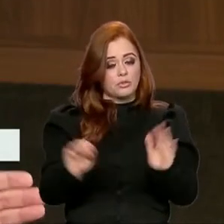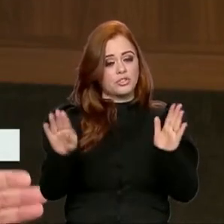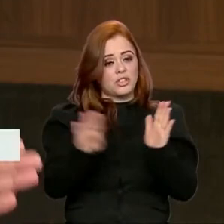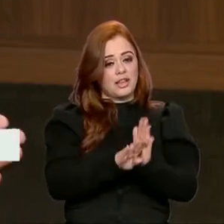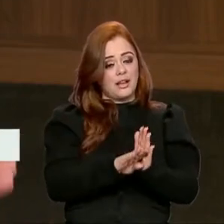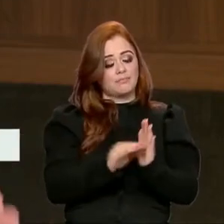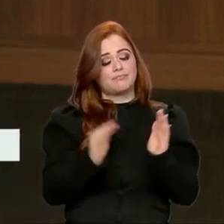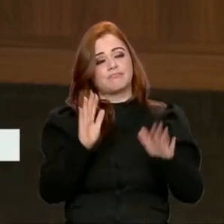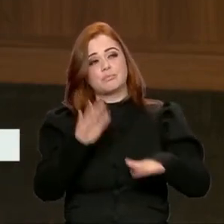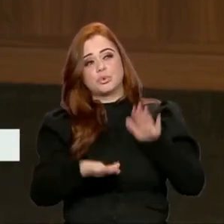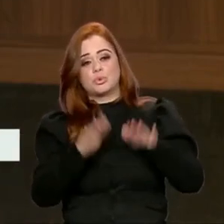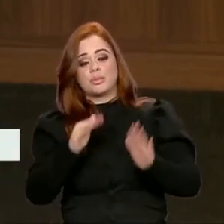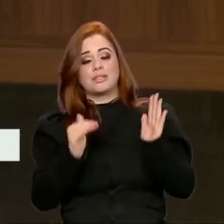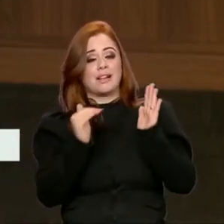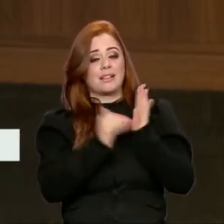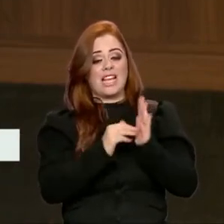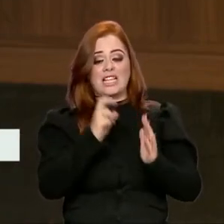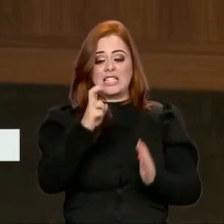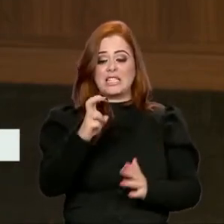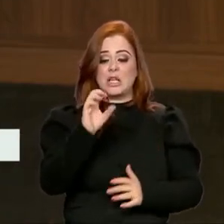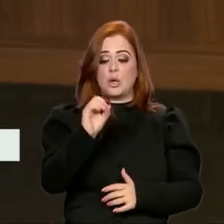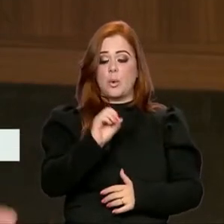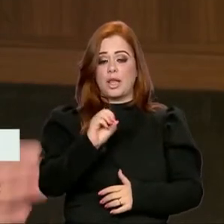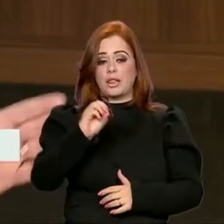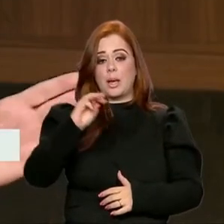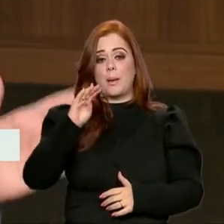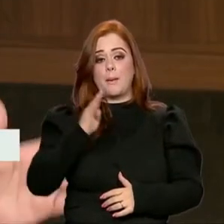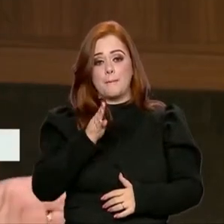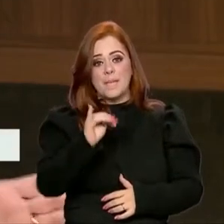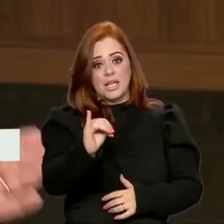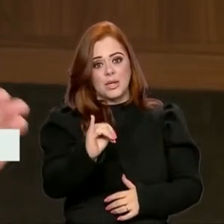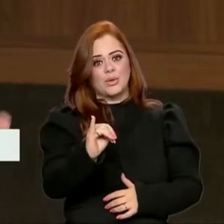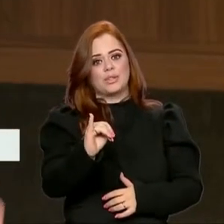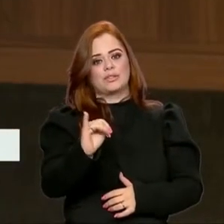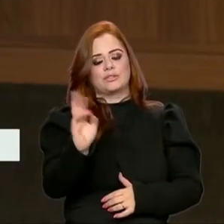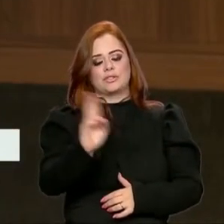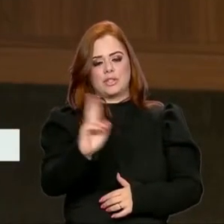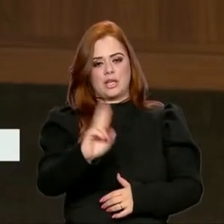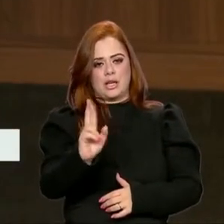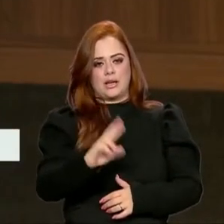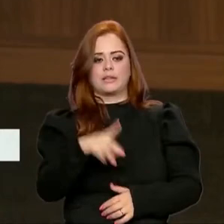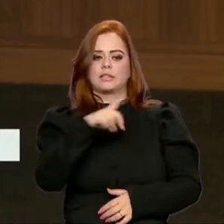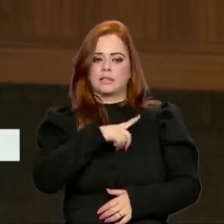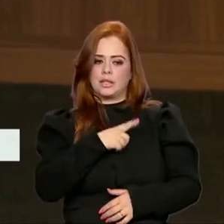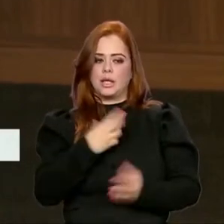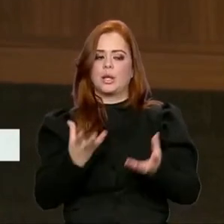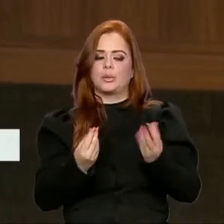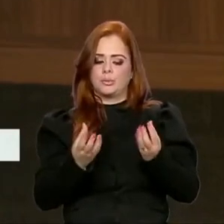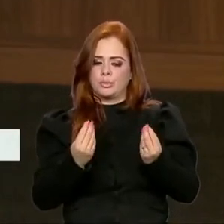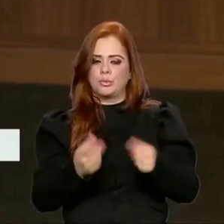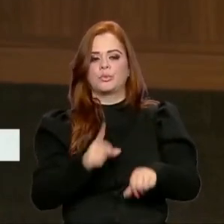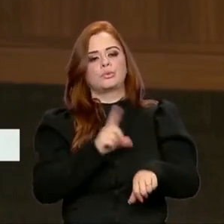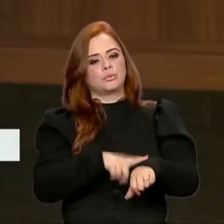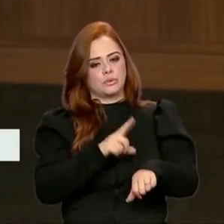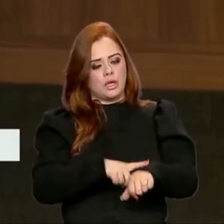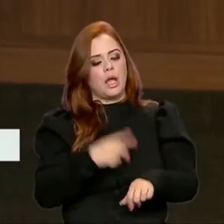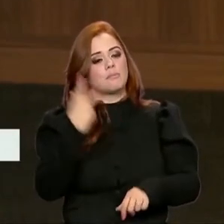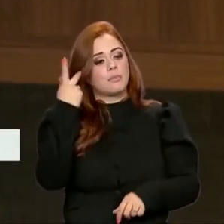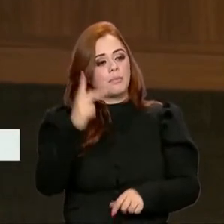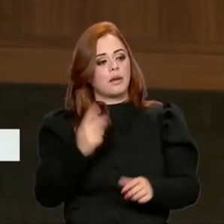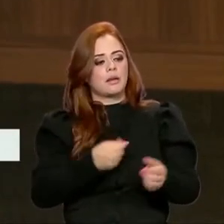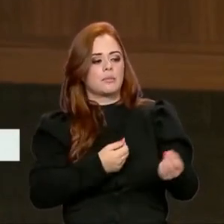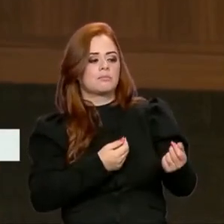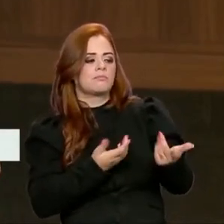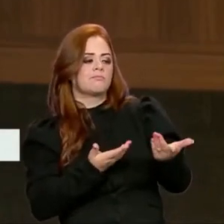até 50 bilhões de reais, ou seja, nós temos muito espaço até o final do ano para renegociação, eu